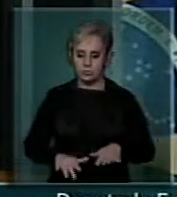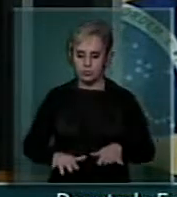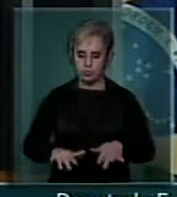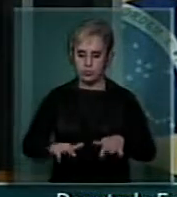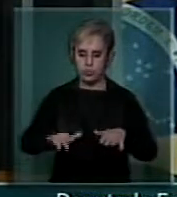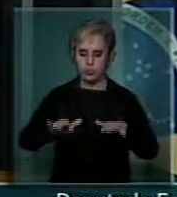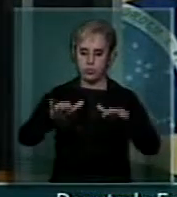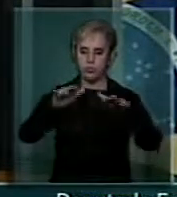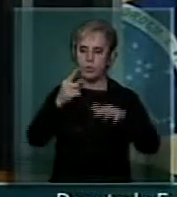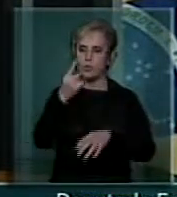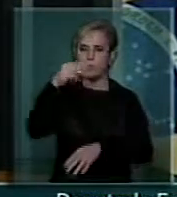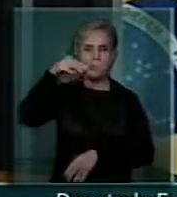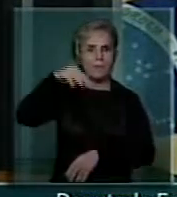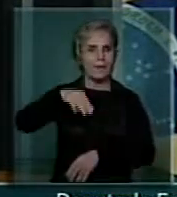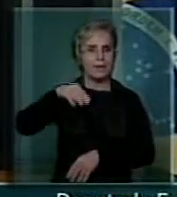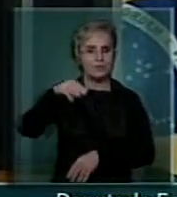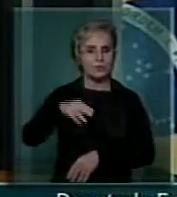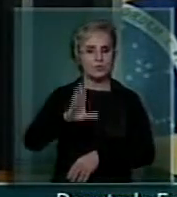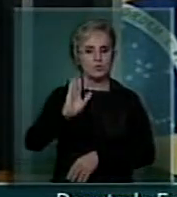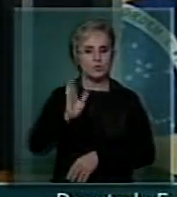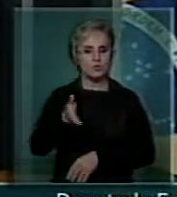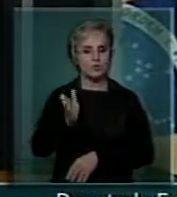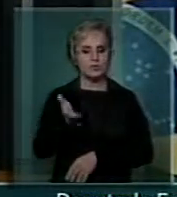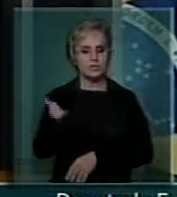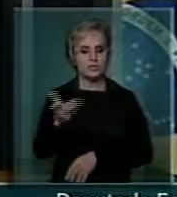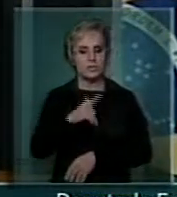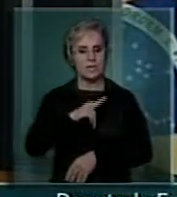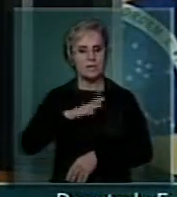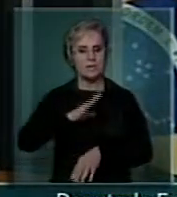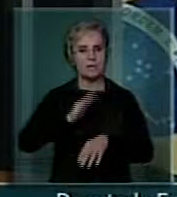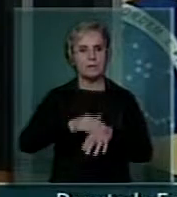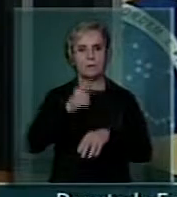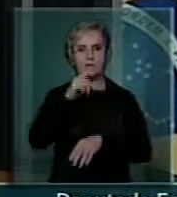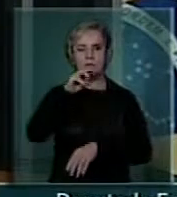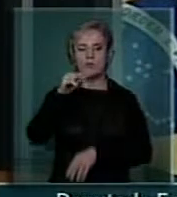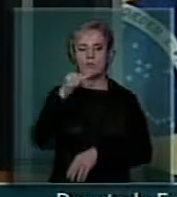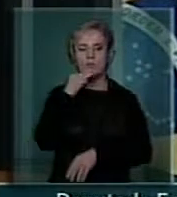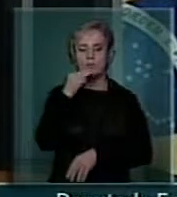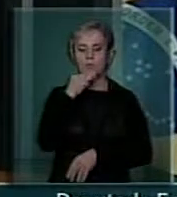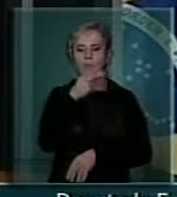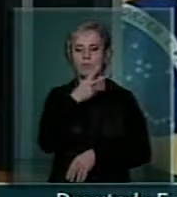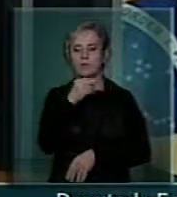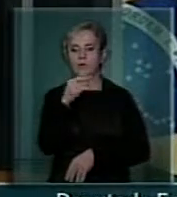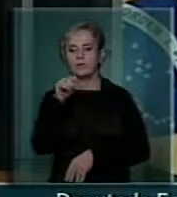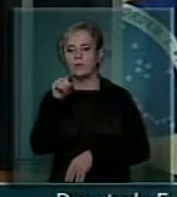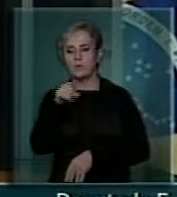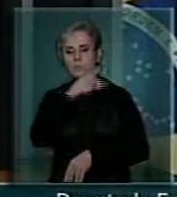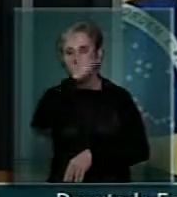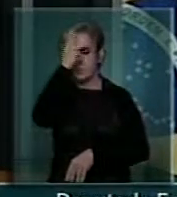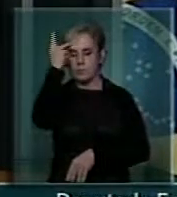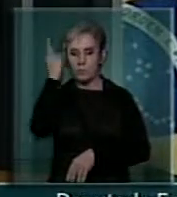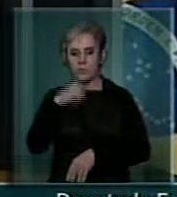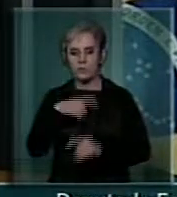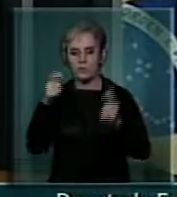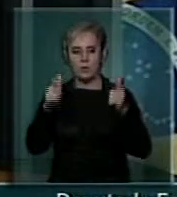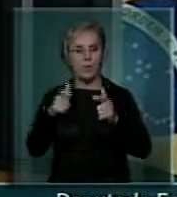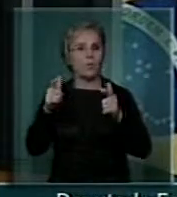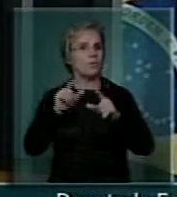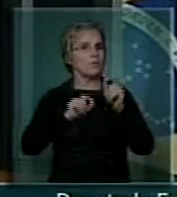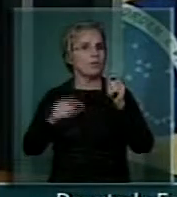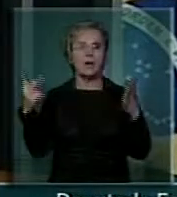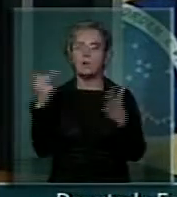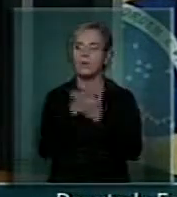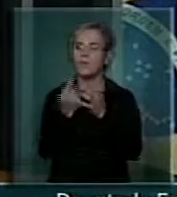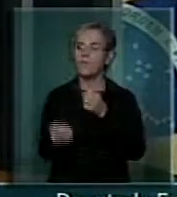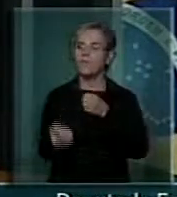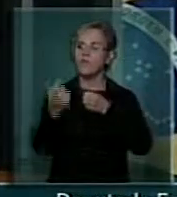como já temos hoje, mais de 200 milhões de pessoas estão em situação que não podem voltar para a sua